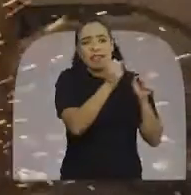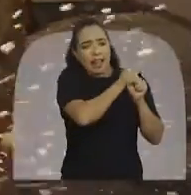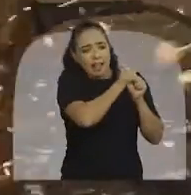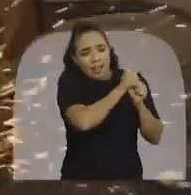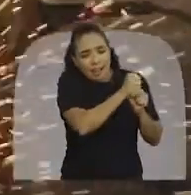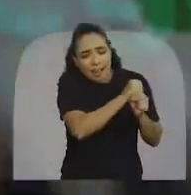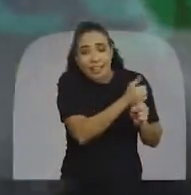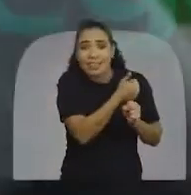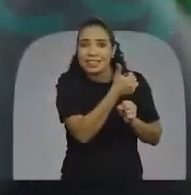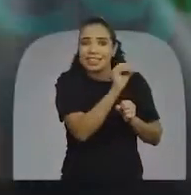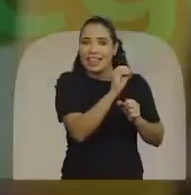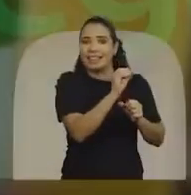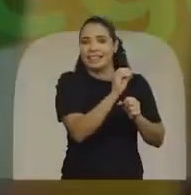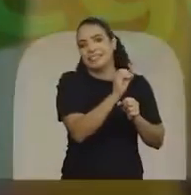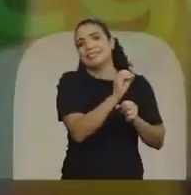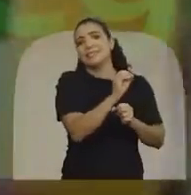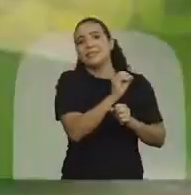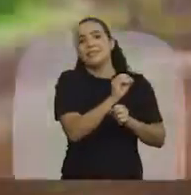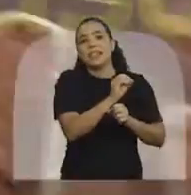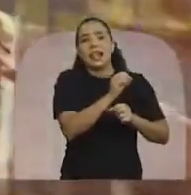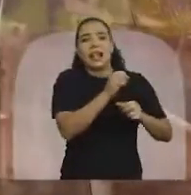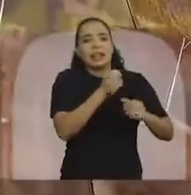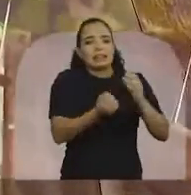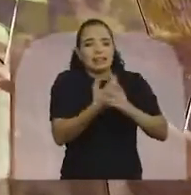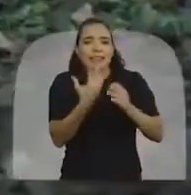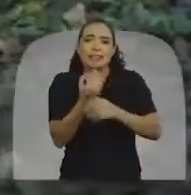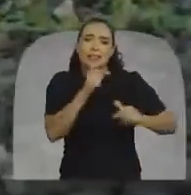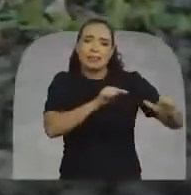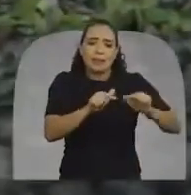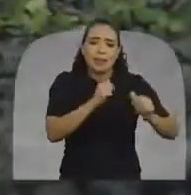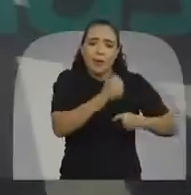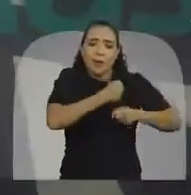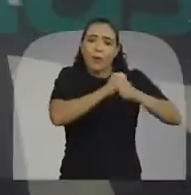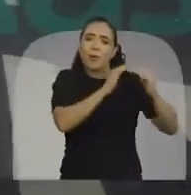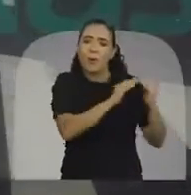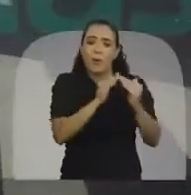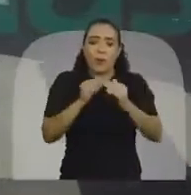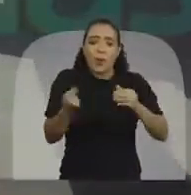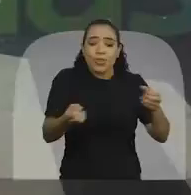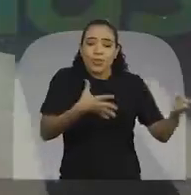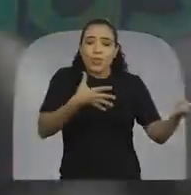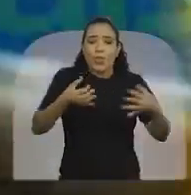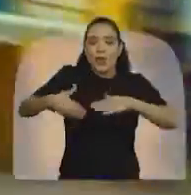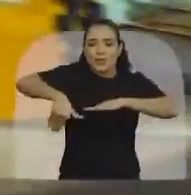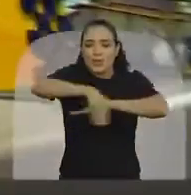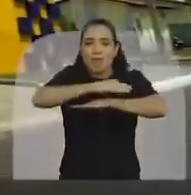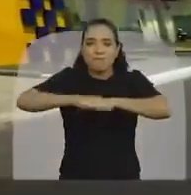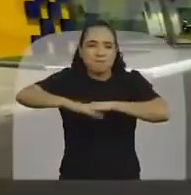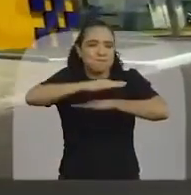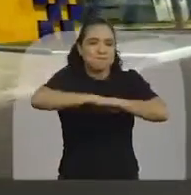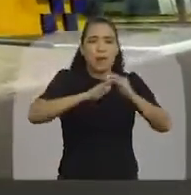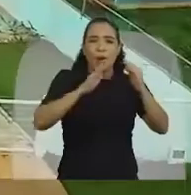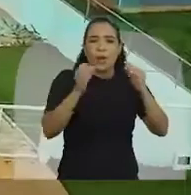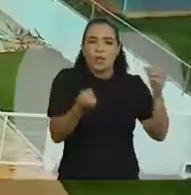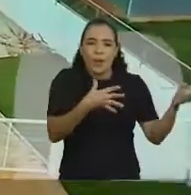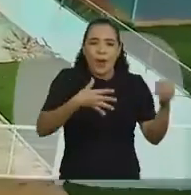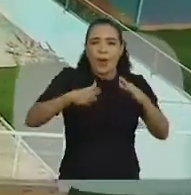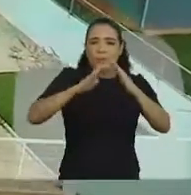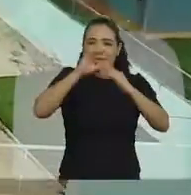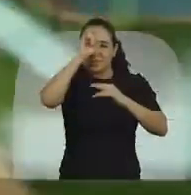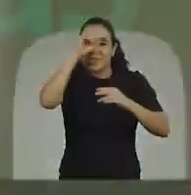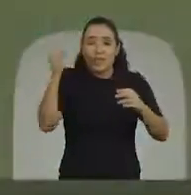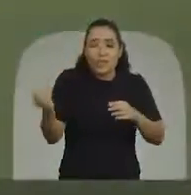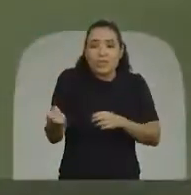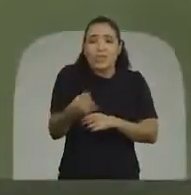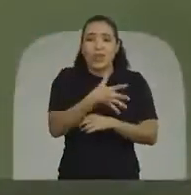dez anos, gerando empregos, construindo casas, fazendo novas avenidas, novos hospitais, novas